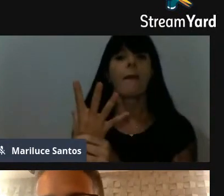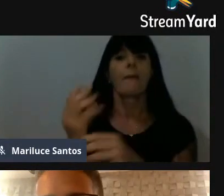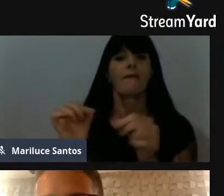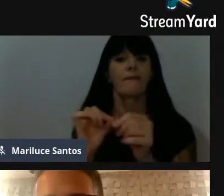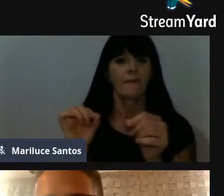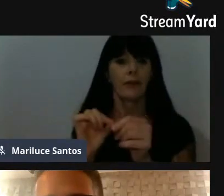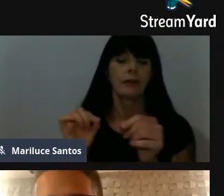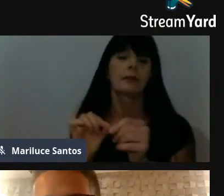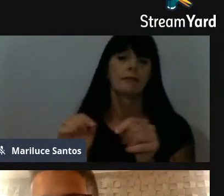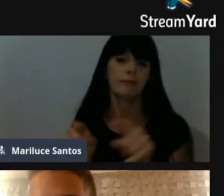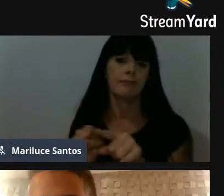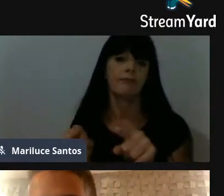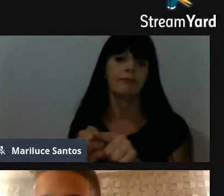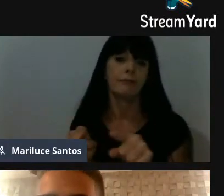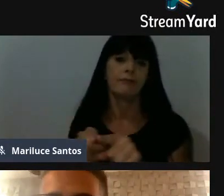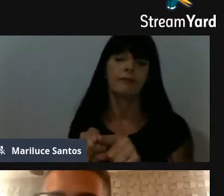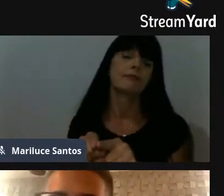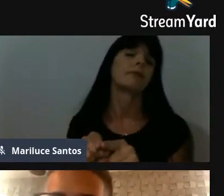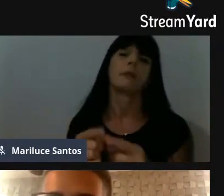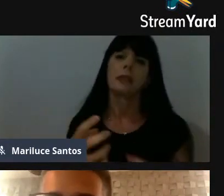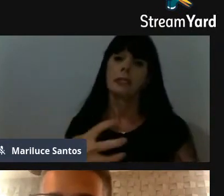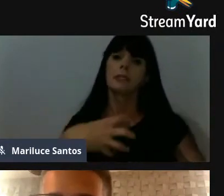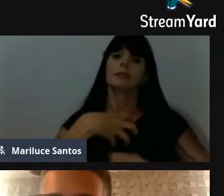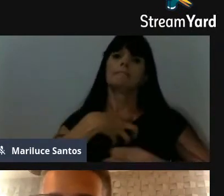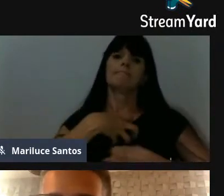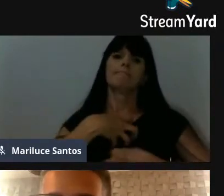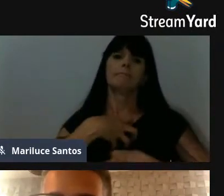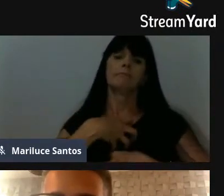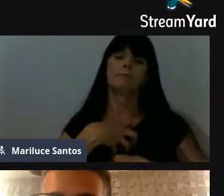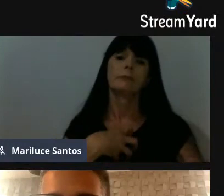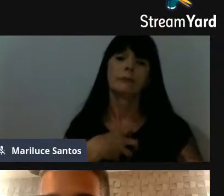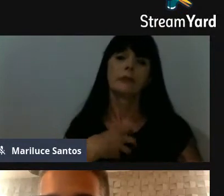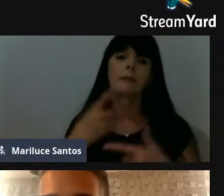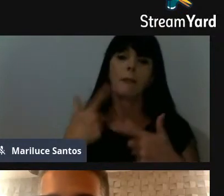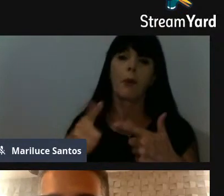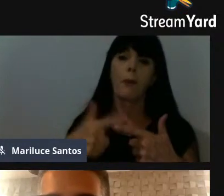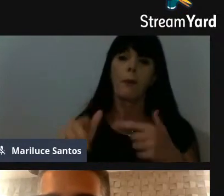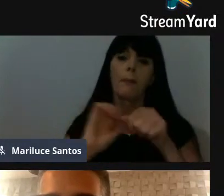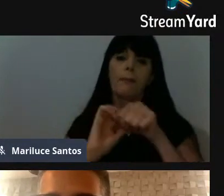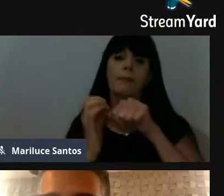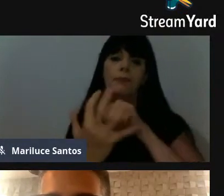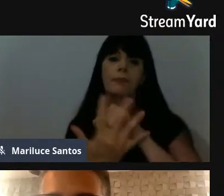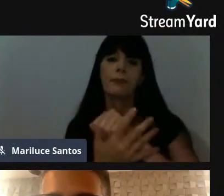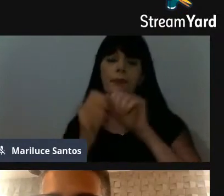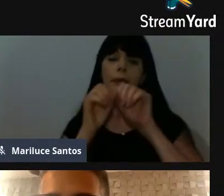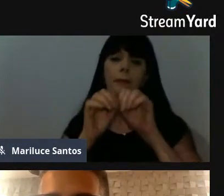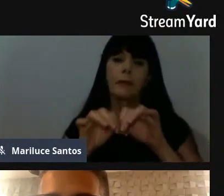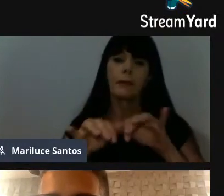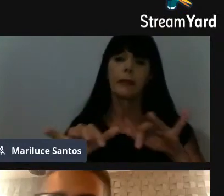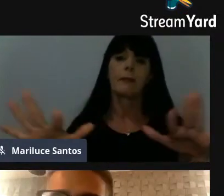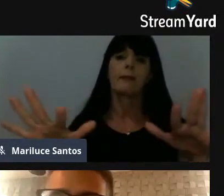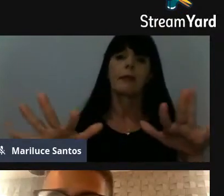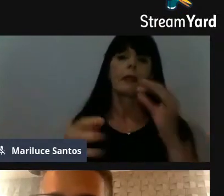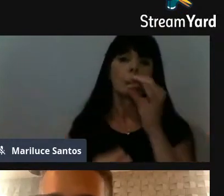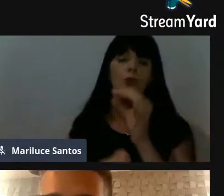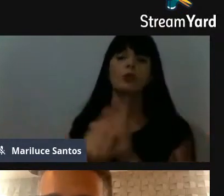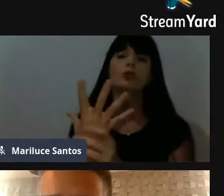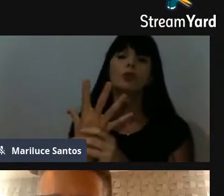muito, a gente sente até nessa questão da pandemia o quanto foi nesse, o quanto que surgiu coisas novas,